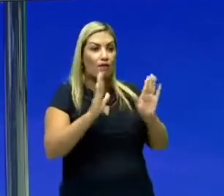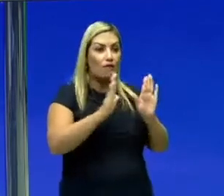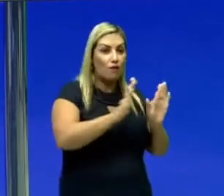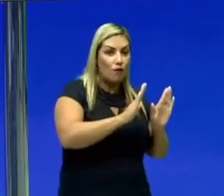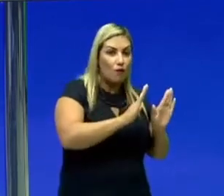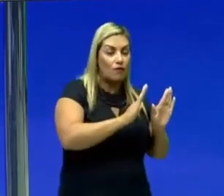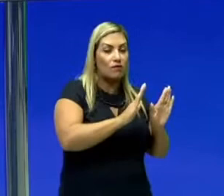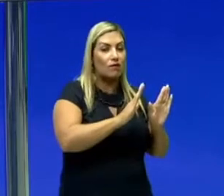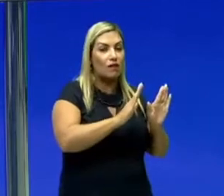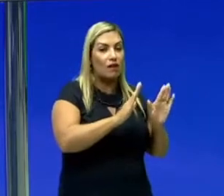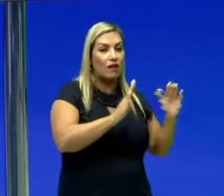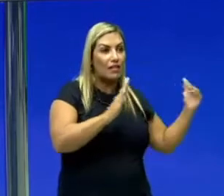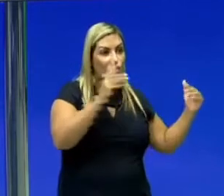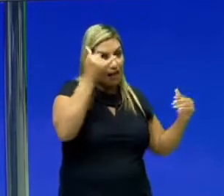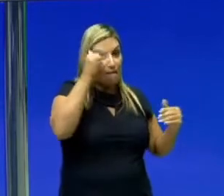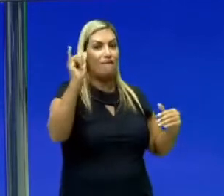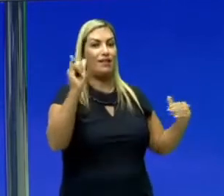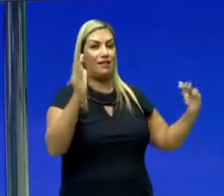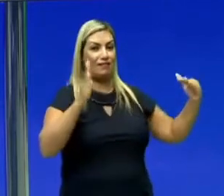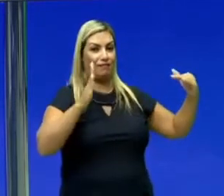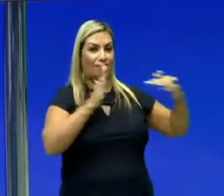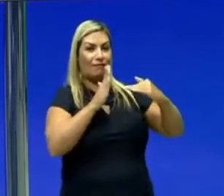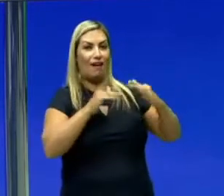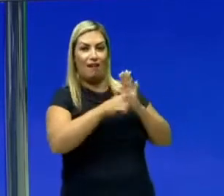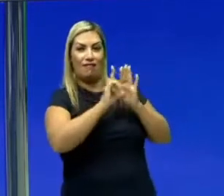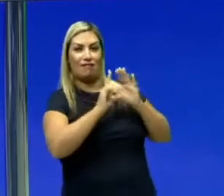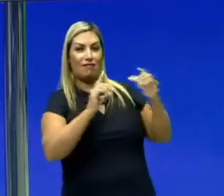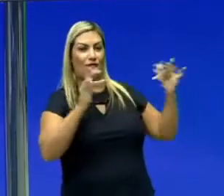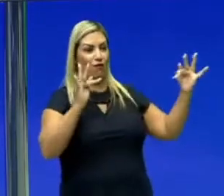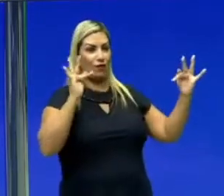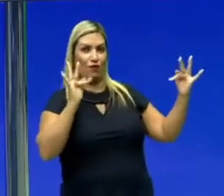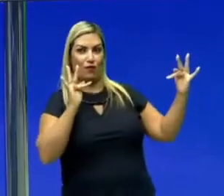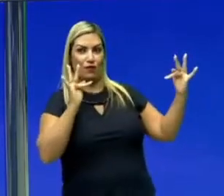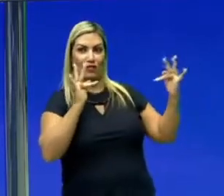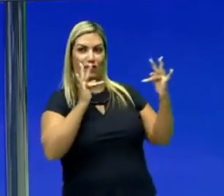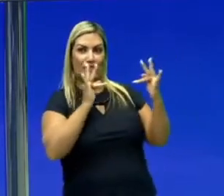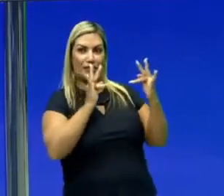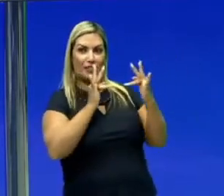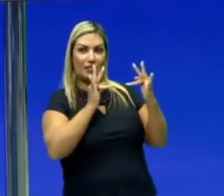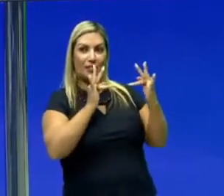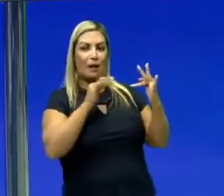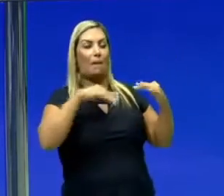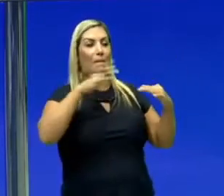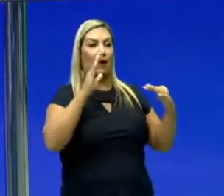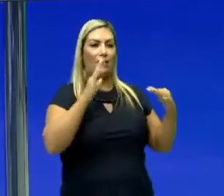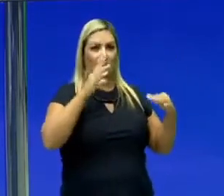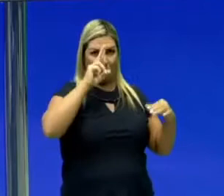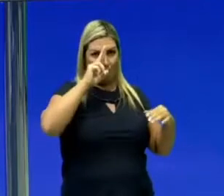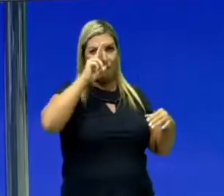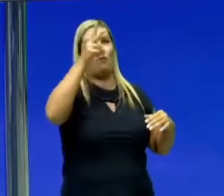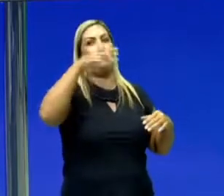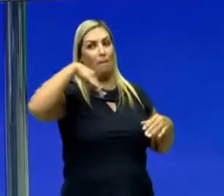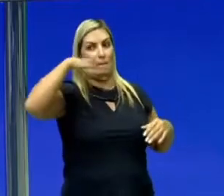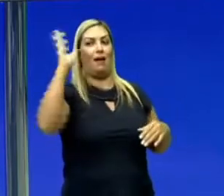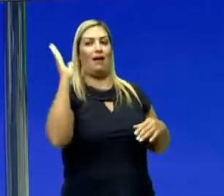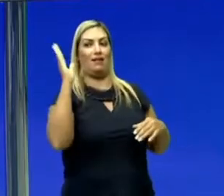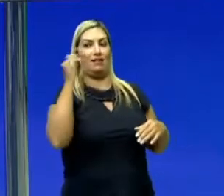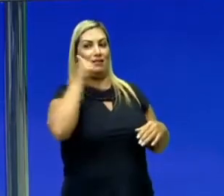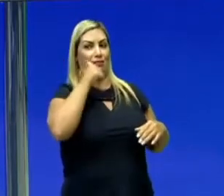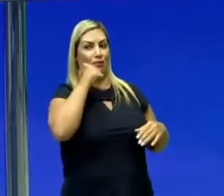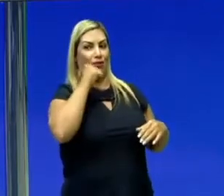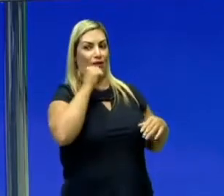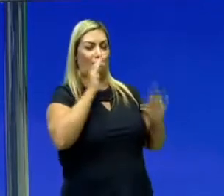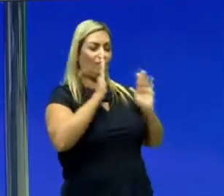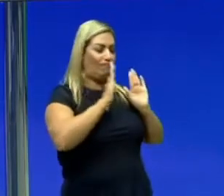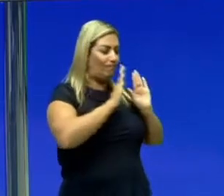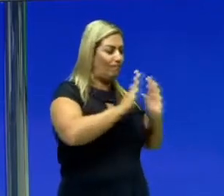atrito aqui também que evitam esse movimento. Mas eu vou ter uma força maior, que é dela, que aí a gente faz uma continha para